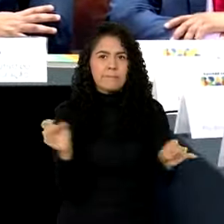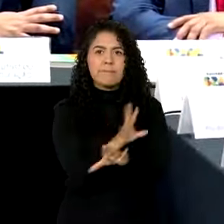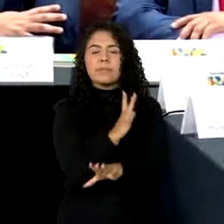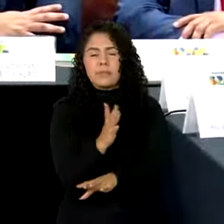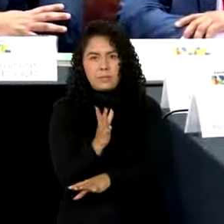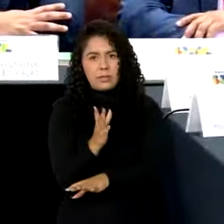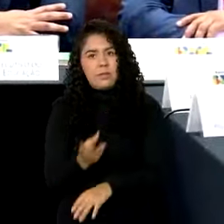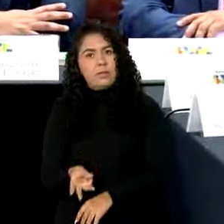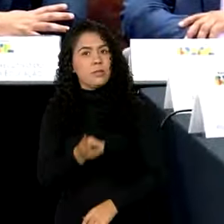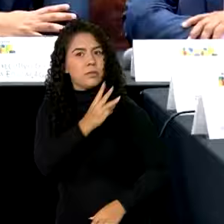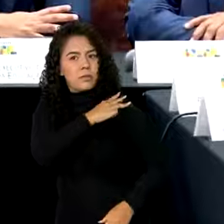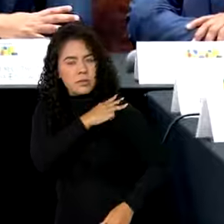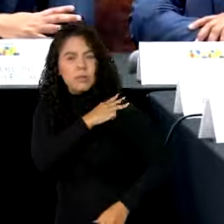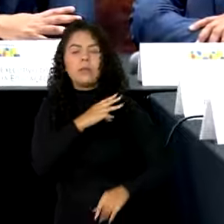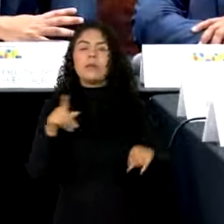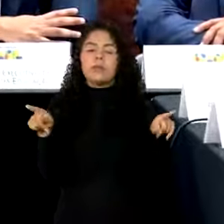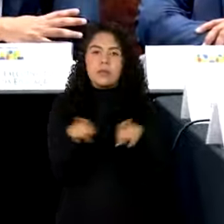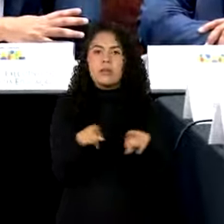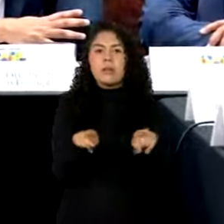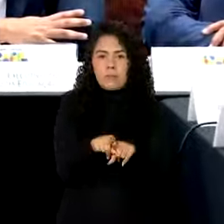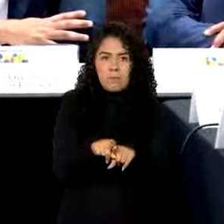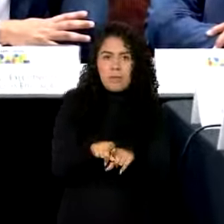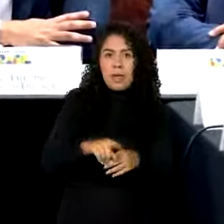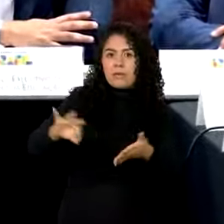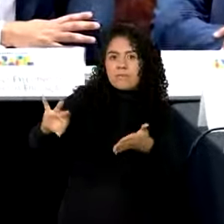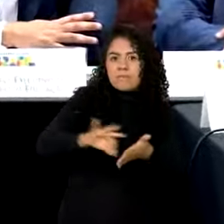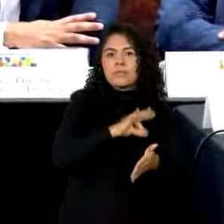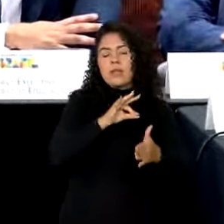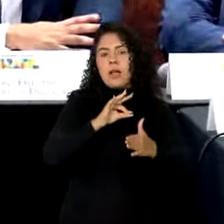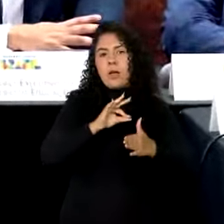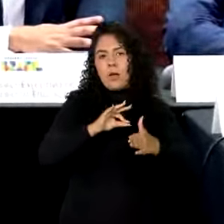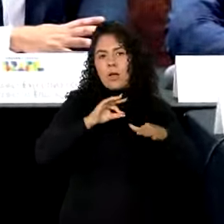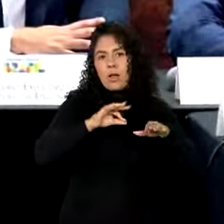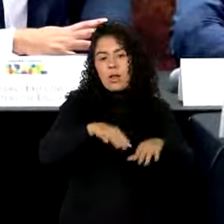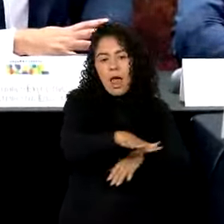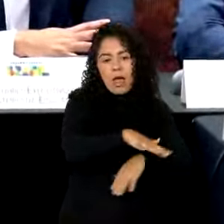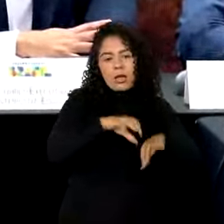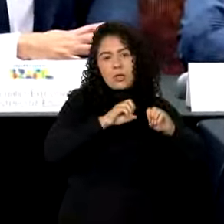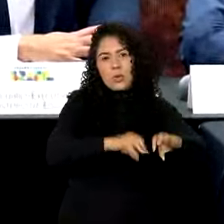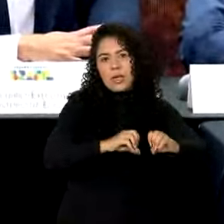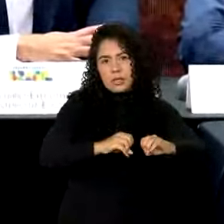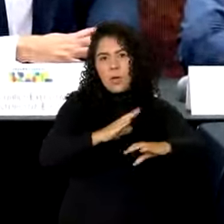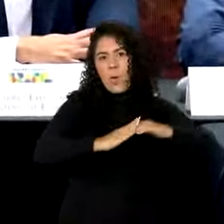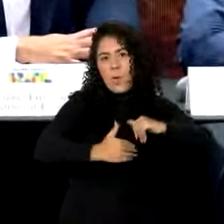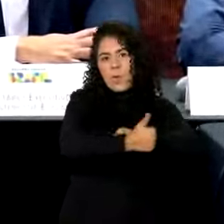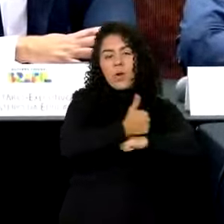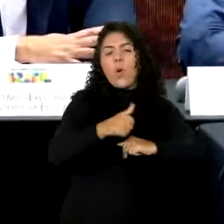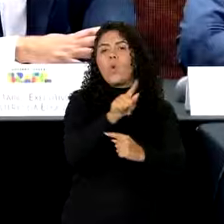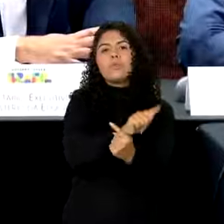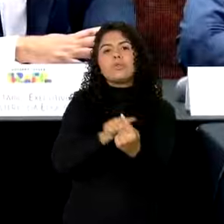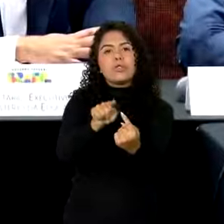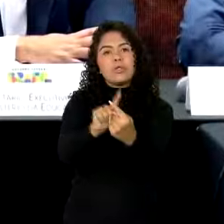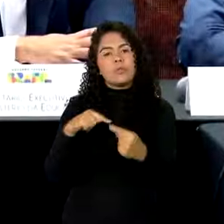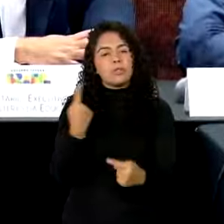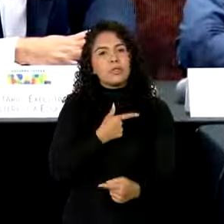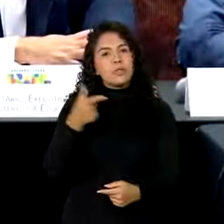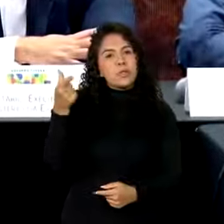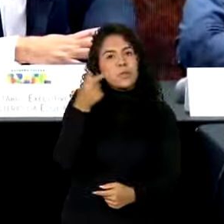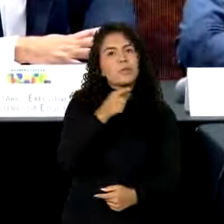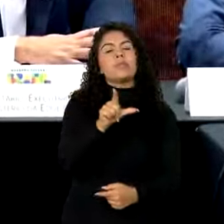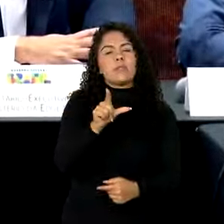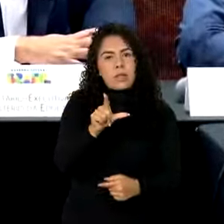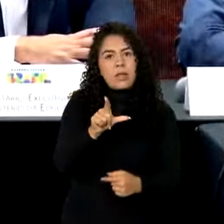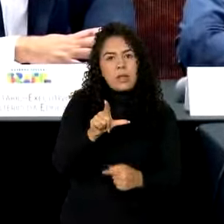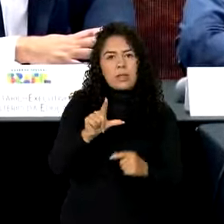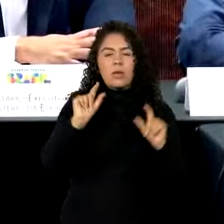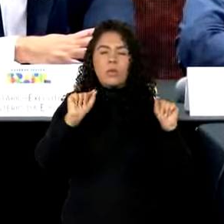e ampliar também a matrícula de educação profissional. Nós temos como meta atingir a média dos países da OCDE,